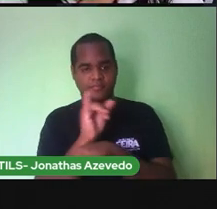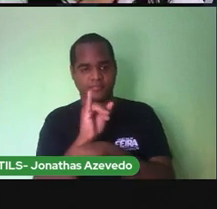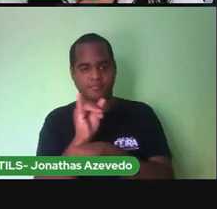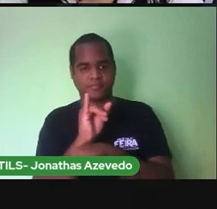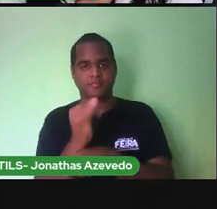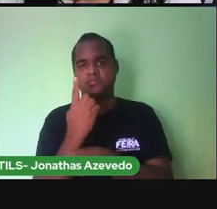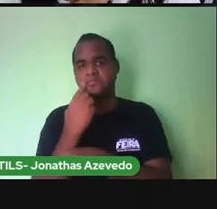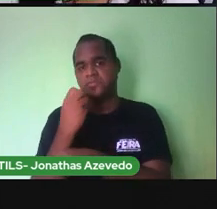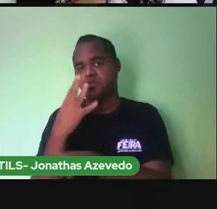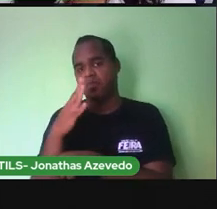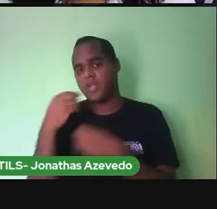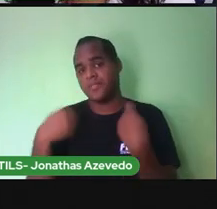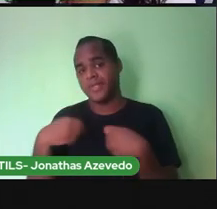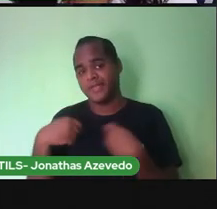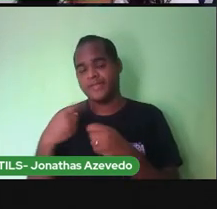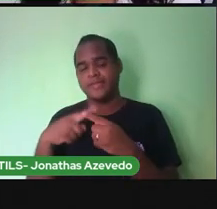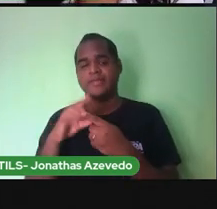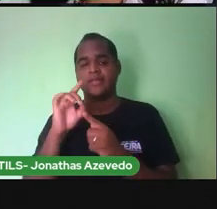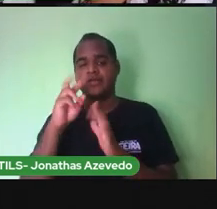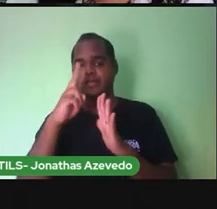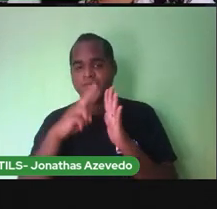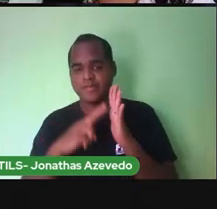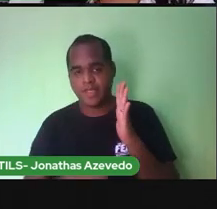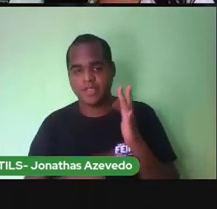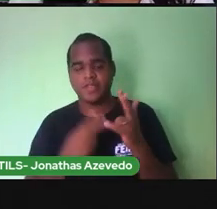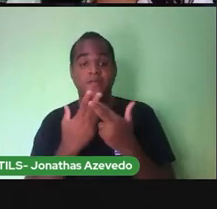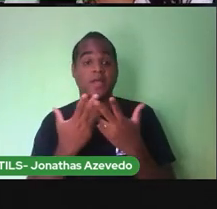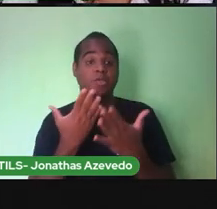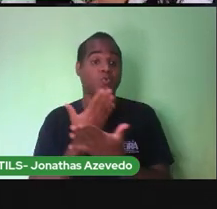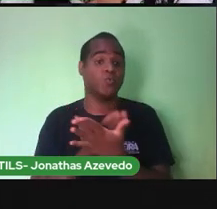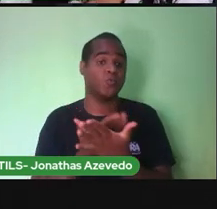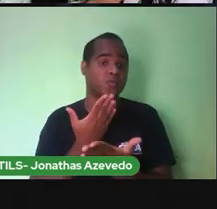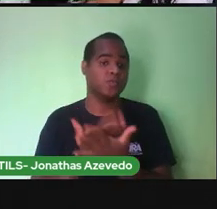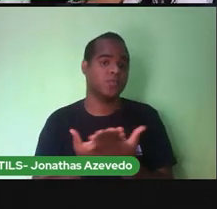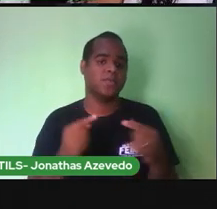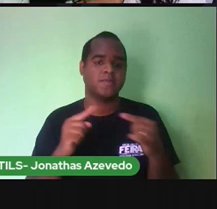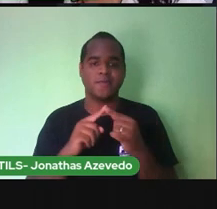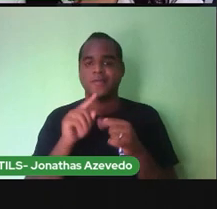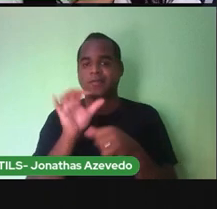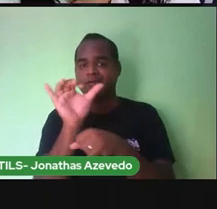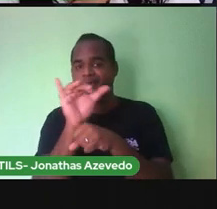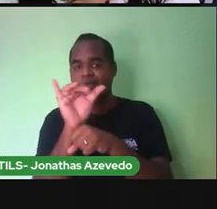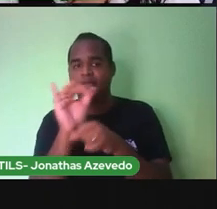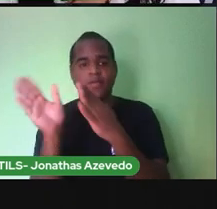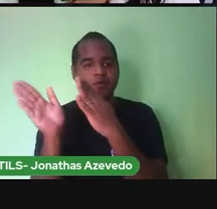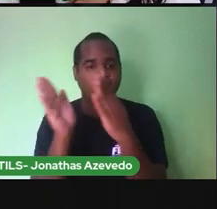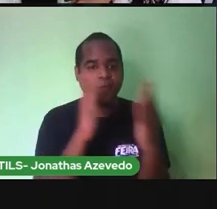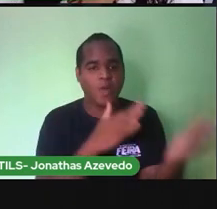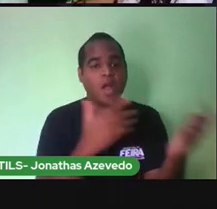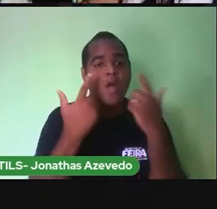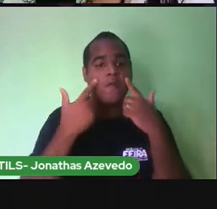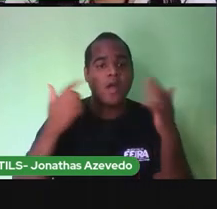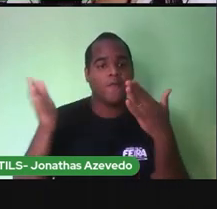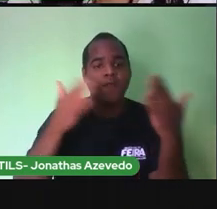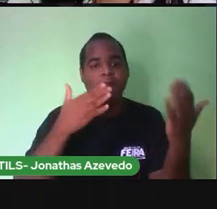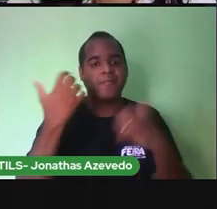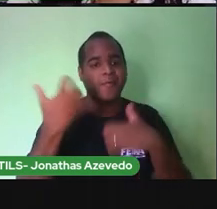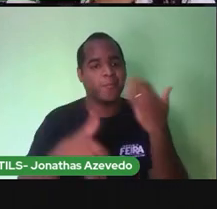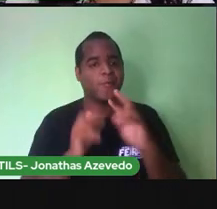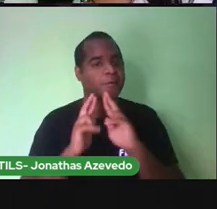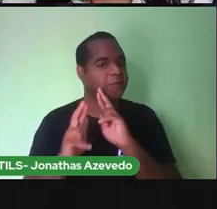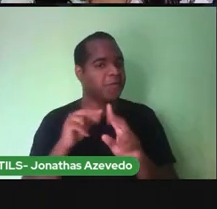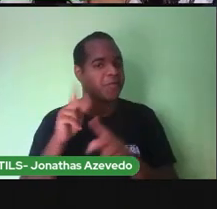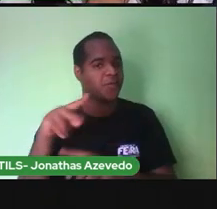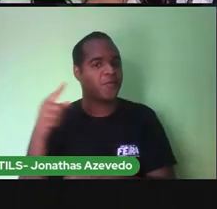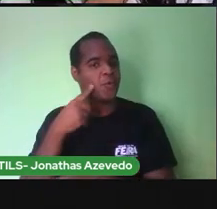Você precisa ler o seu material, estudar, assistir a videoaula e fazer as atividades que o seu